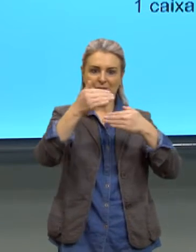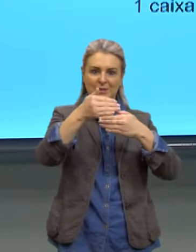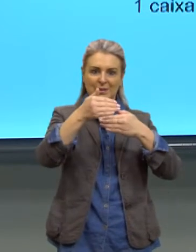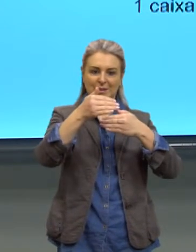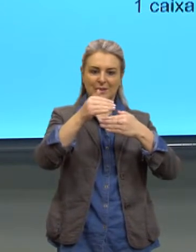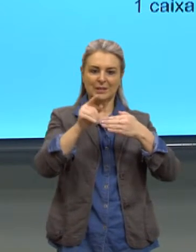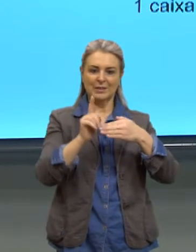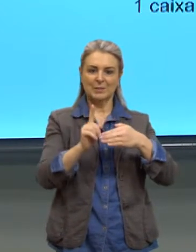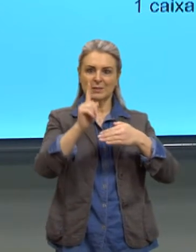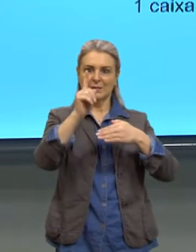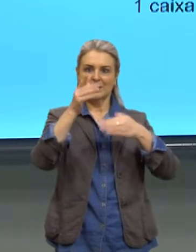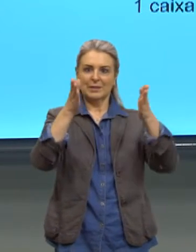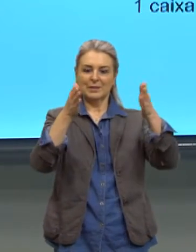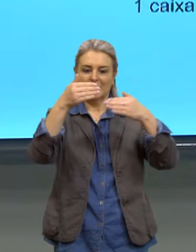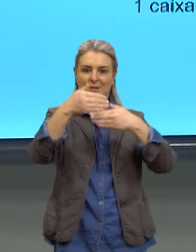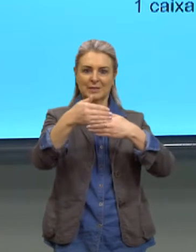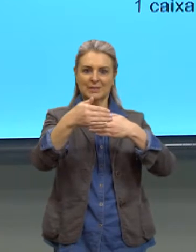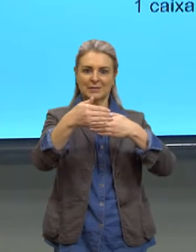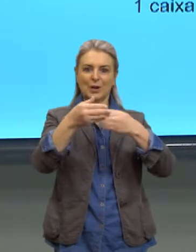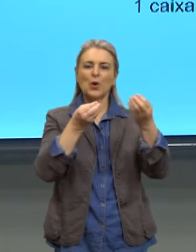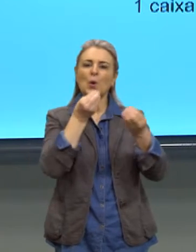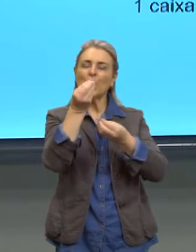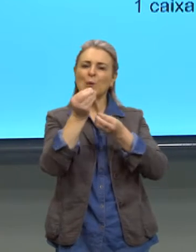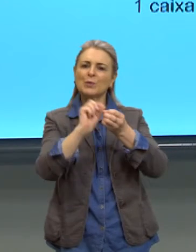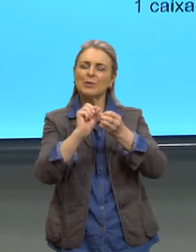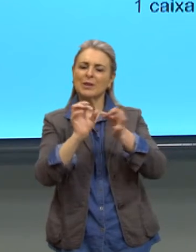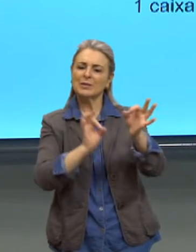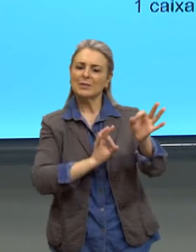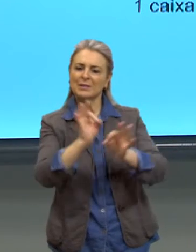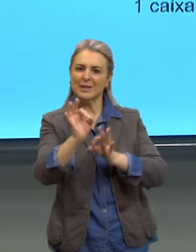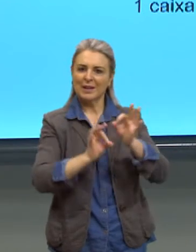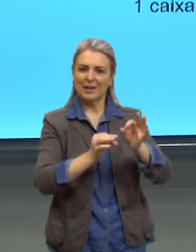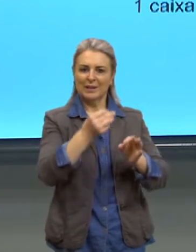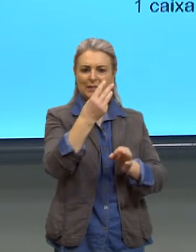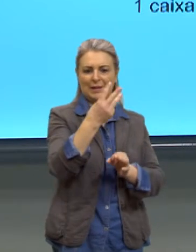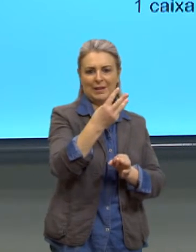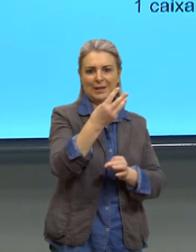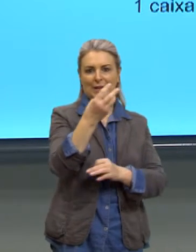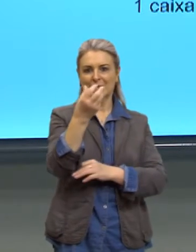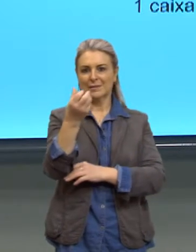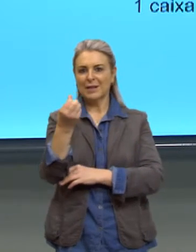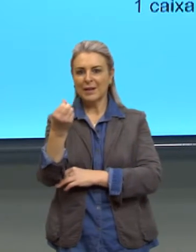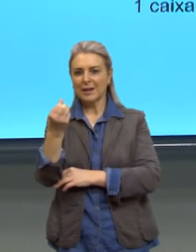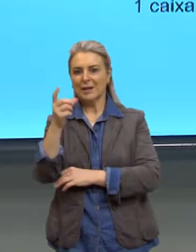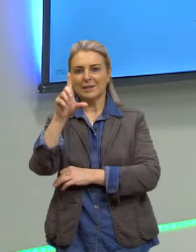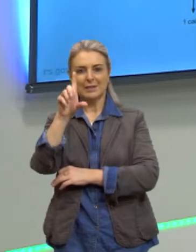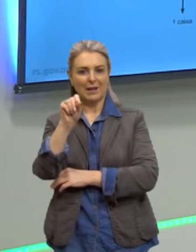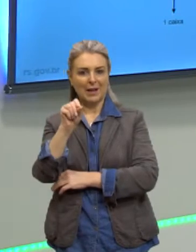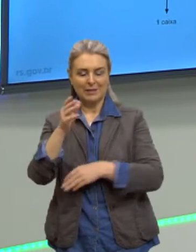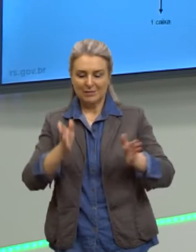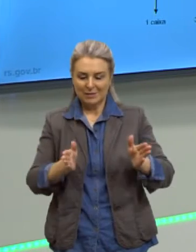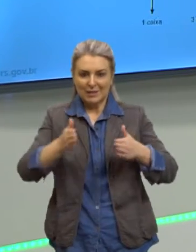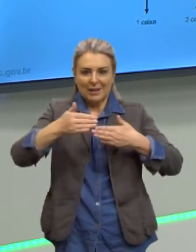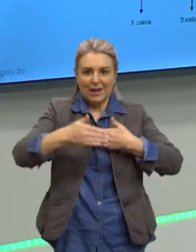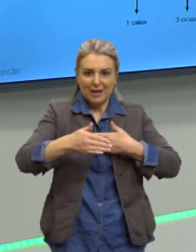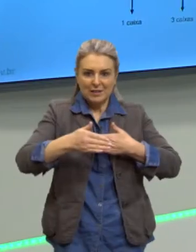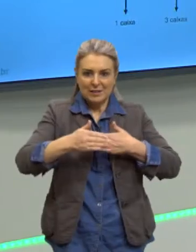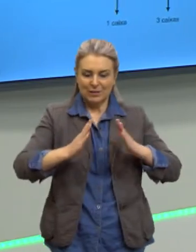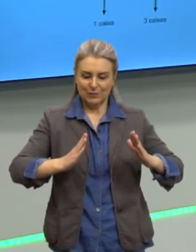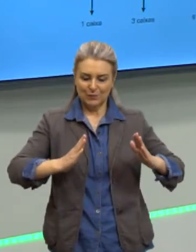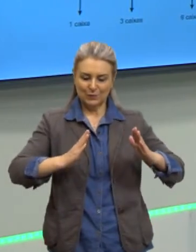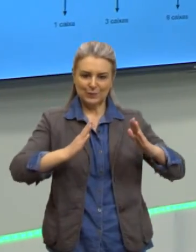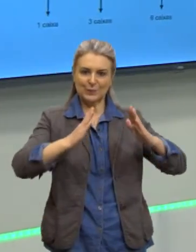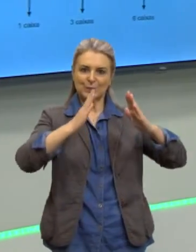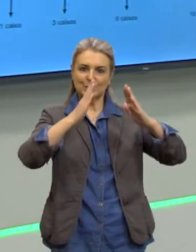empilharia três caixas? Aí ele passa para seis caixas, depois para dez caixas, certo? Então, dá uma